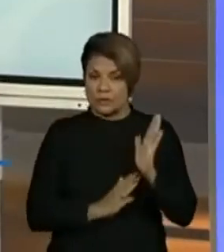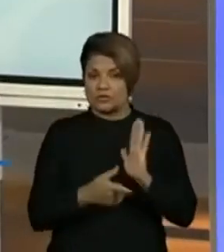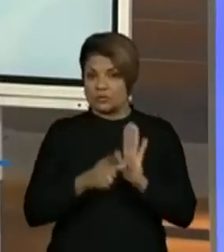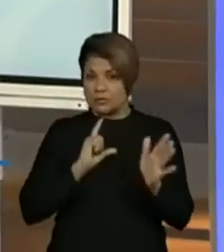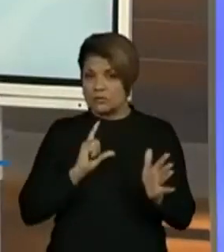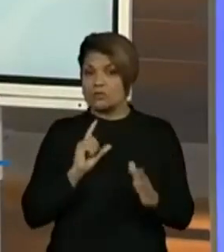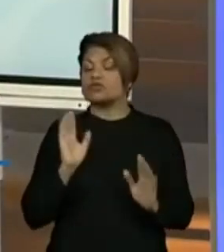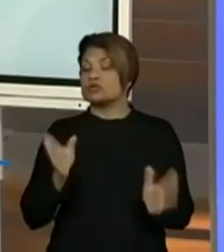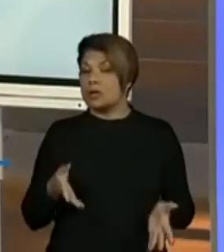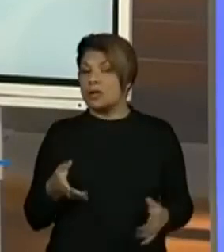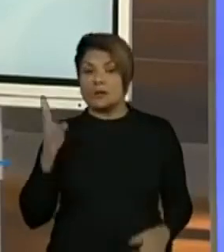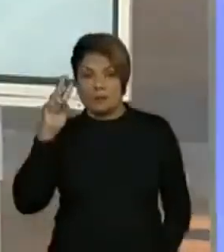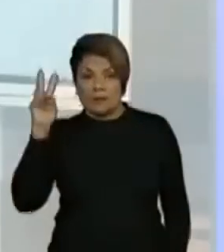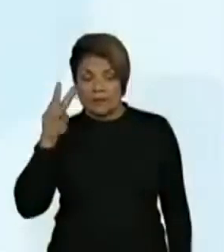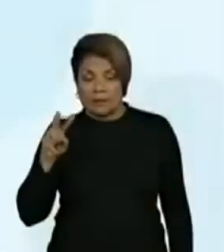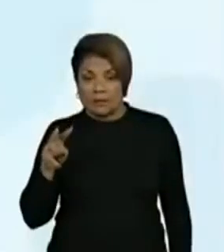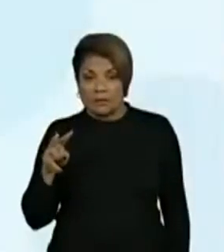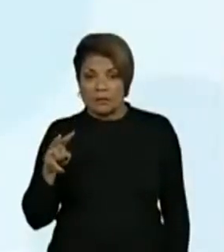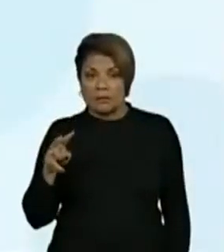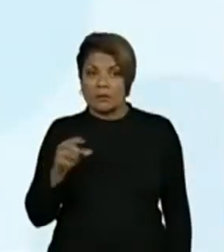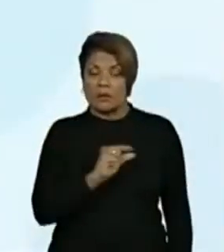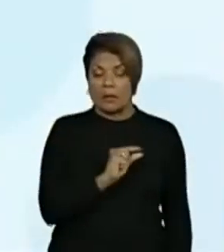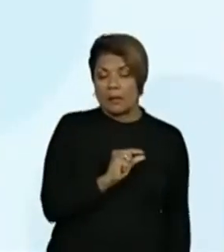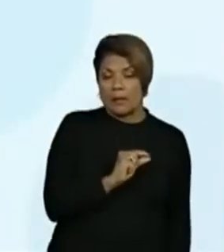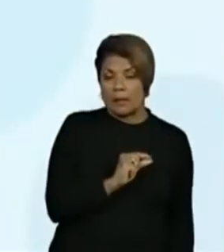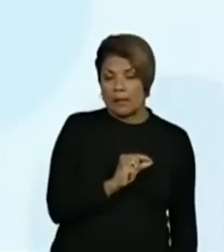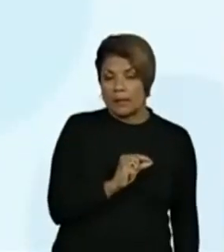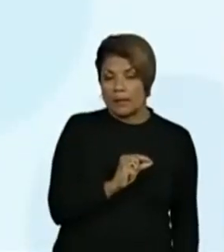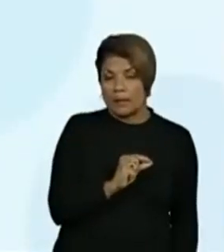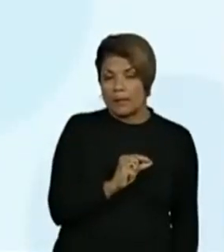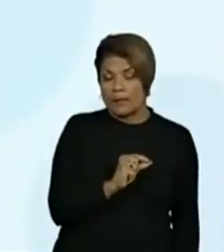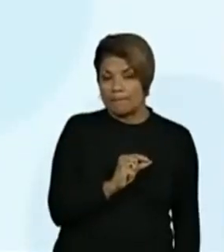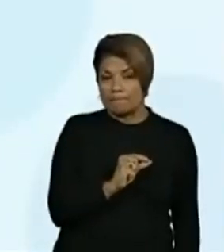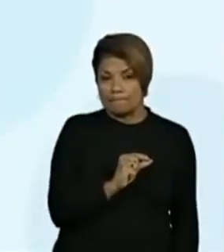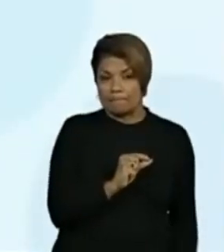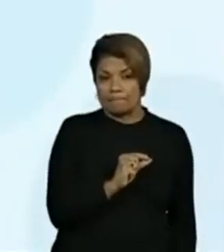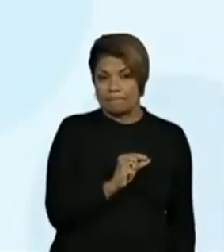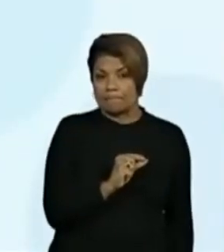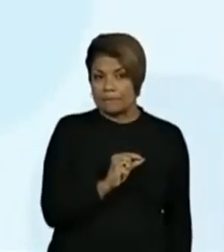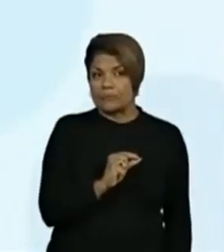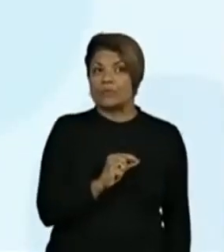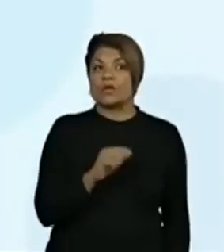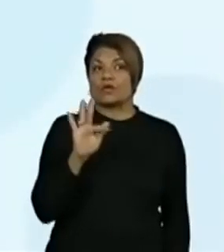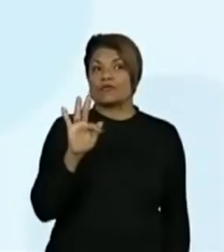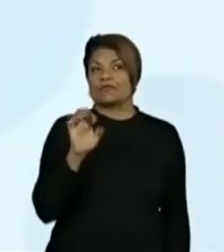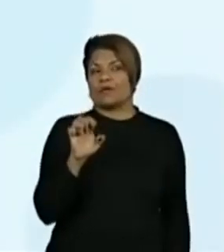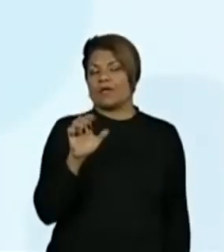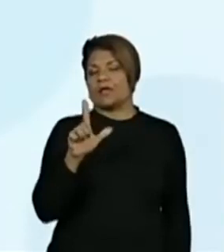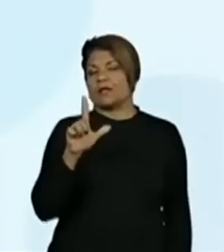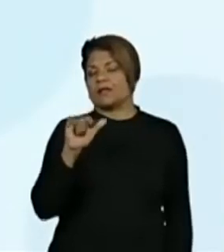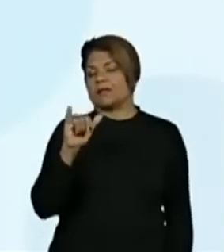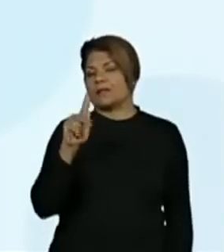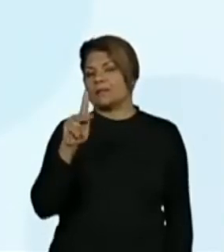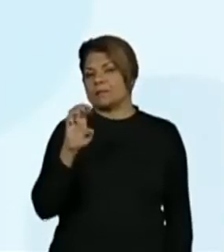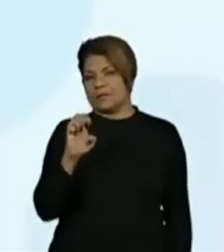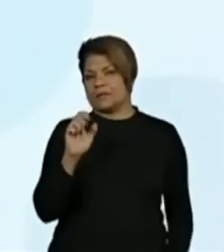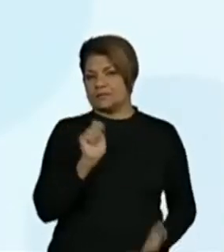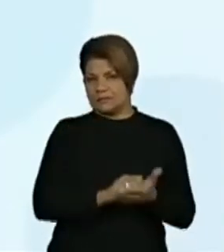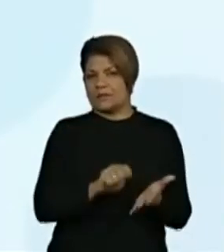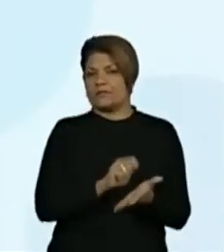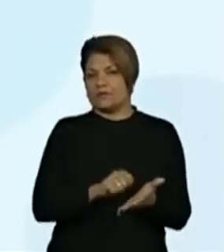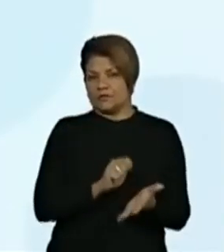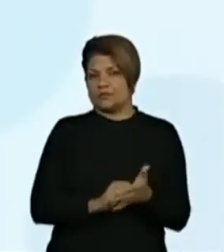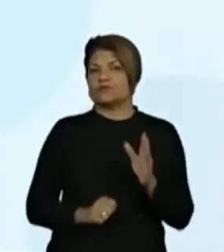Lembra? O número menor não foi identificado aqui? Não foi o número que o Felipe escreveu? Vejam. Felipe